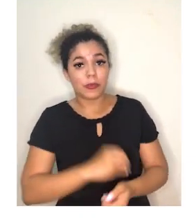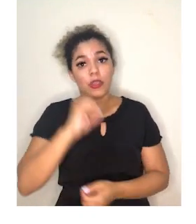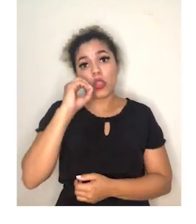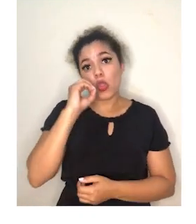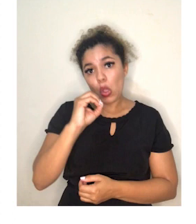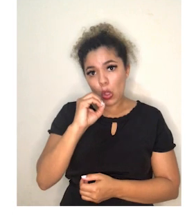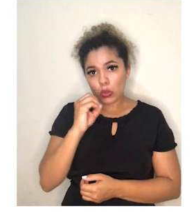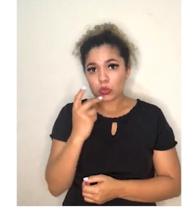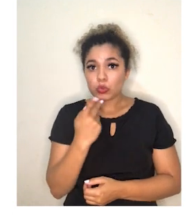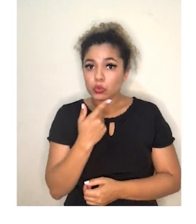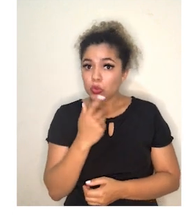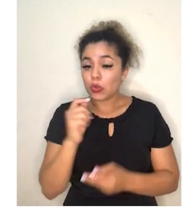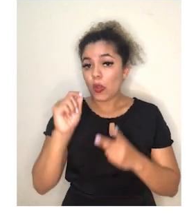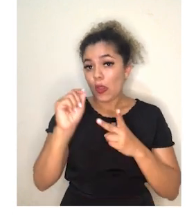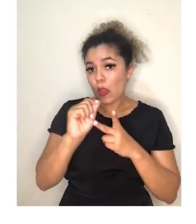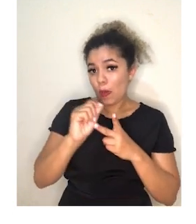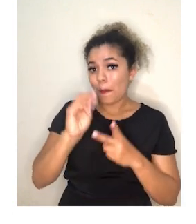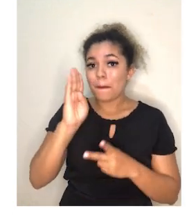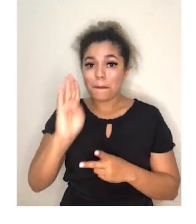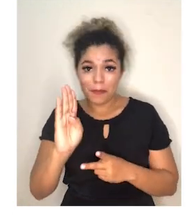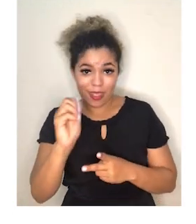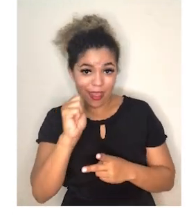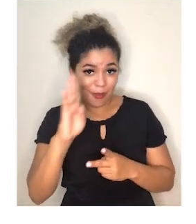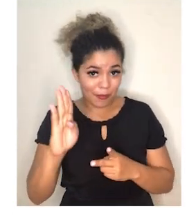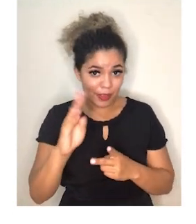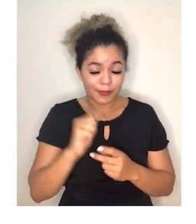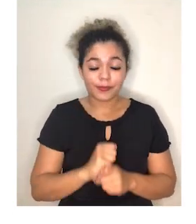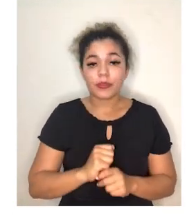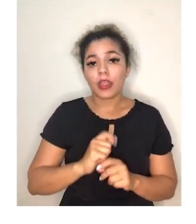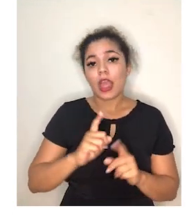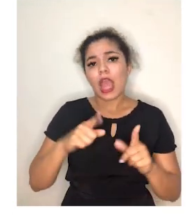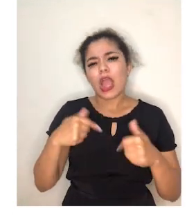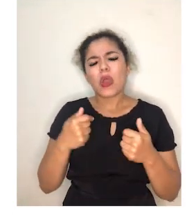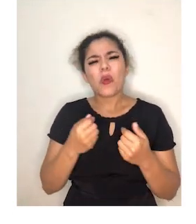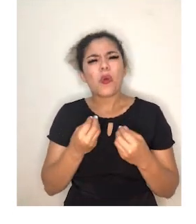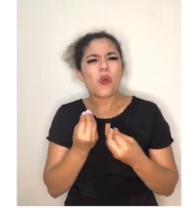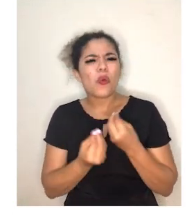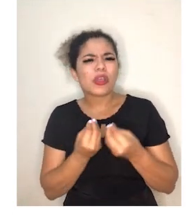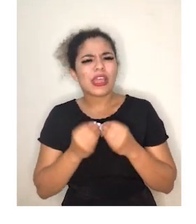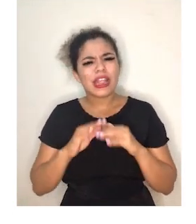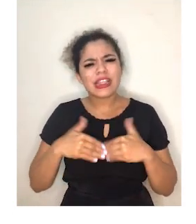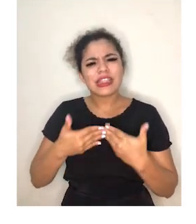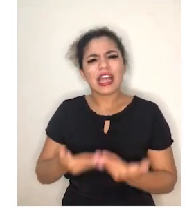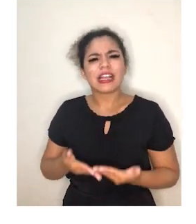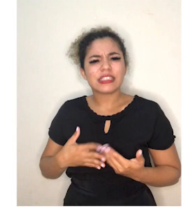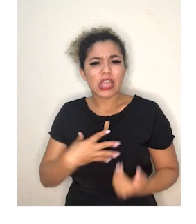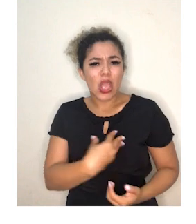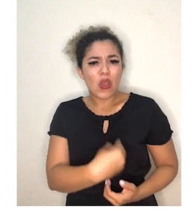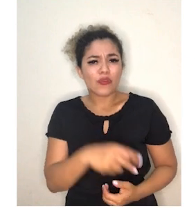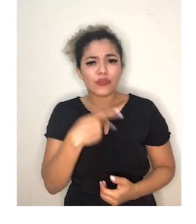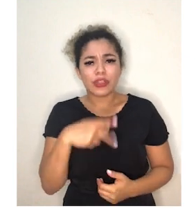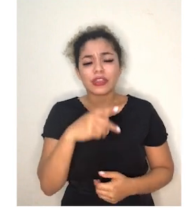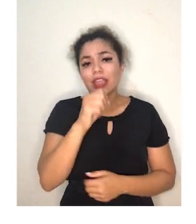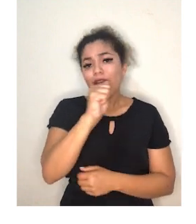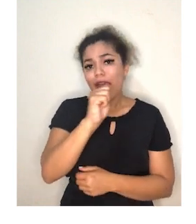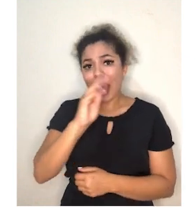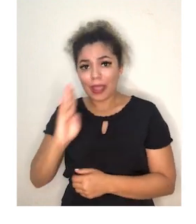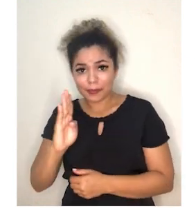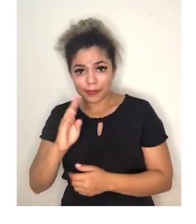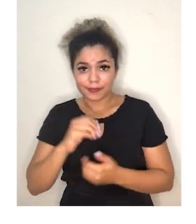O e sangue tipo AB. Qual a probabilidade do casal ter um filho do sangue tipo AB?